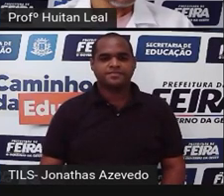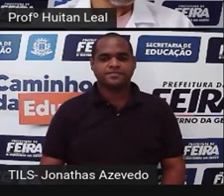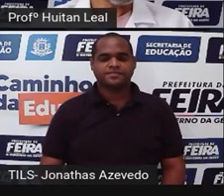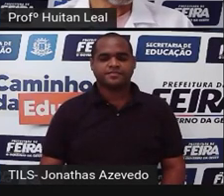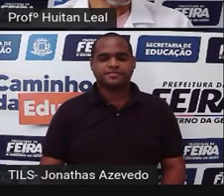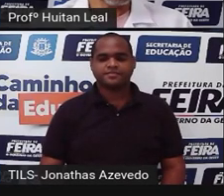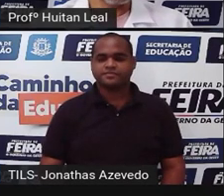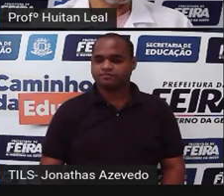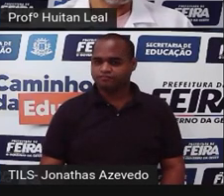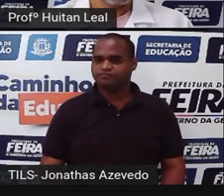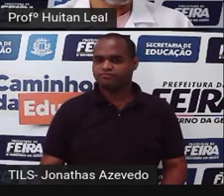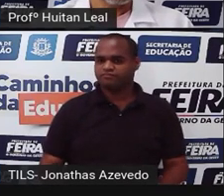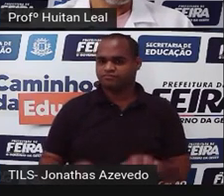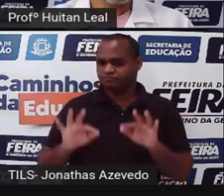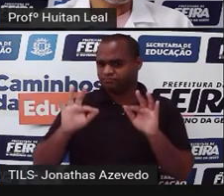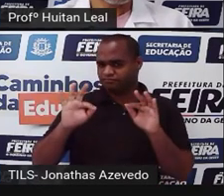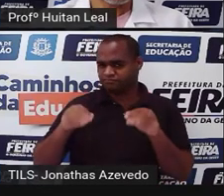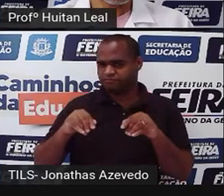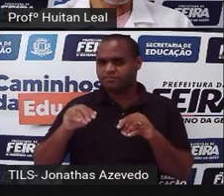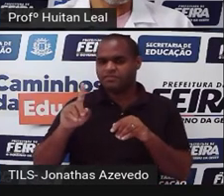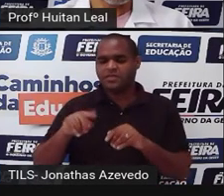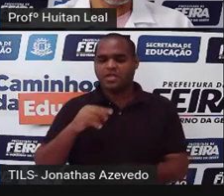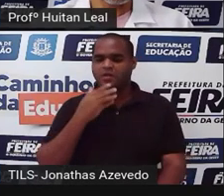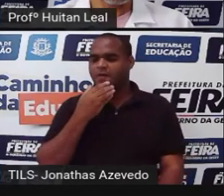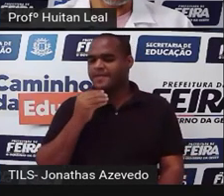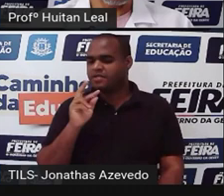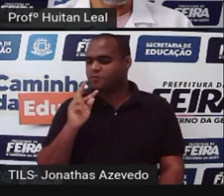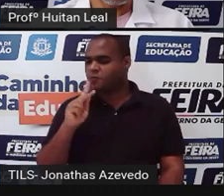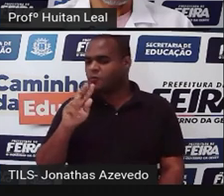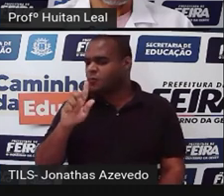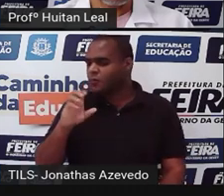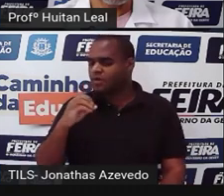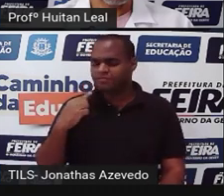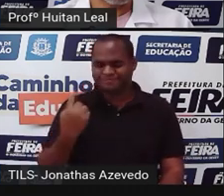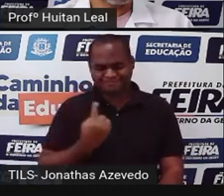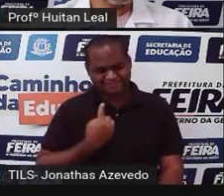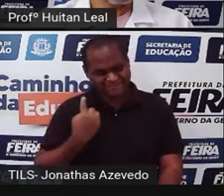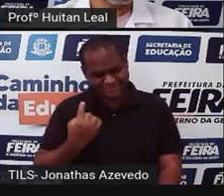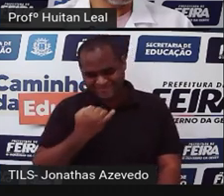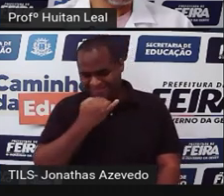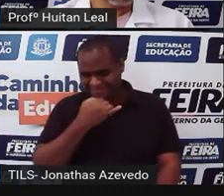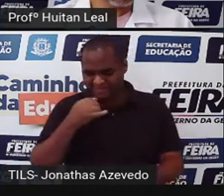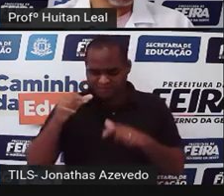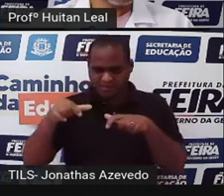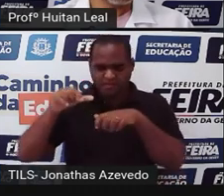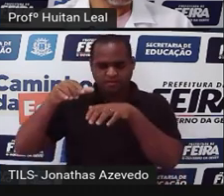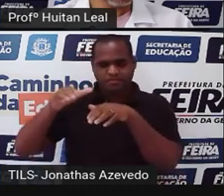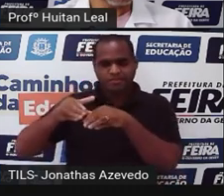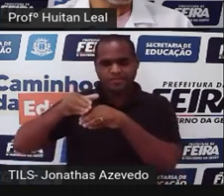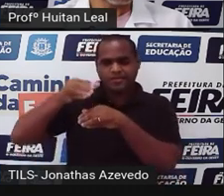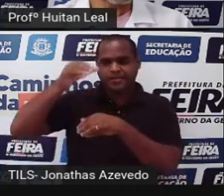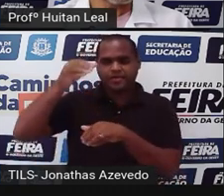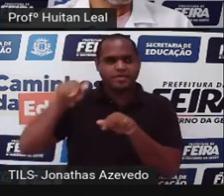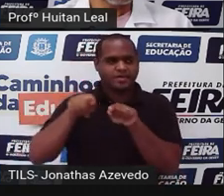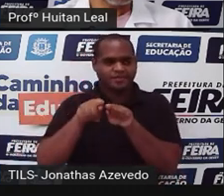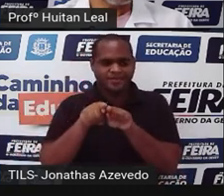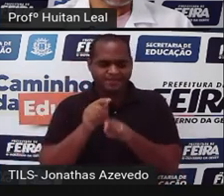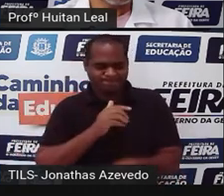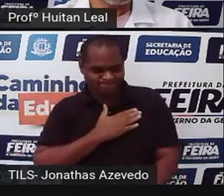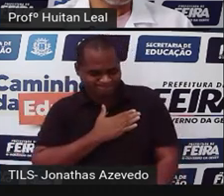no fundo, Hugo sentia-se muito só, tanto em sua torre como em seu coração,